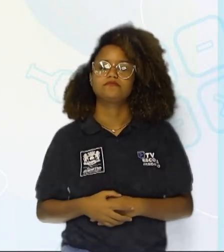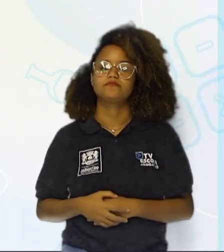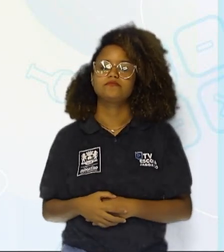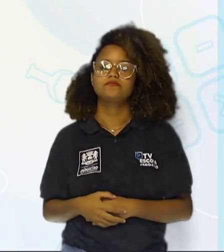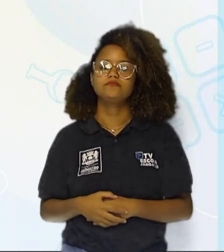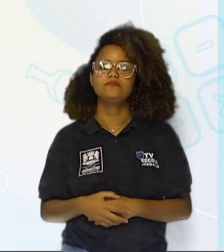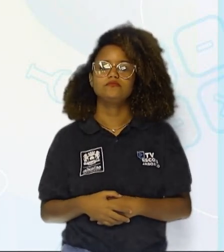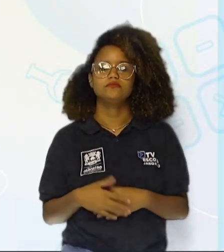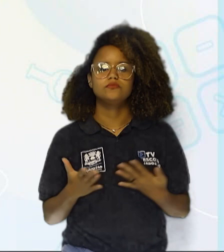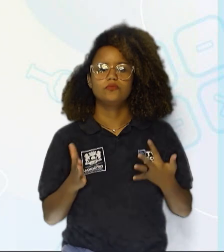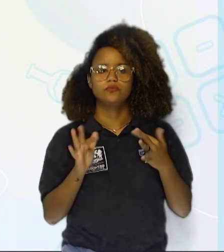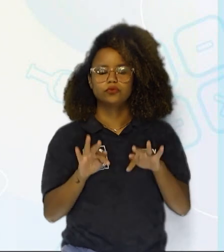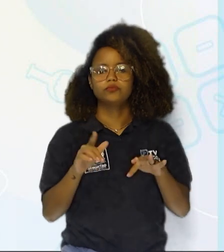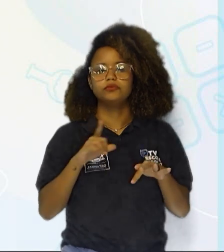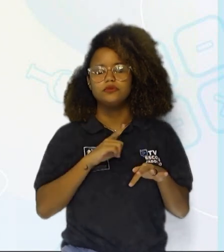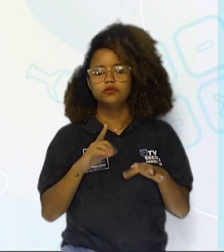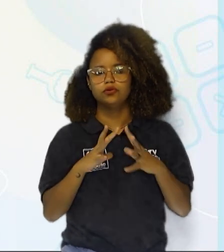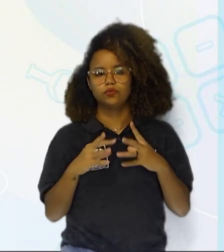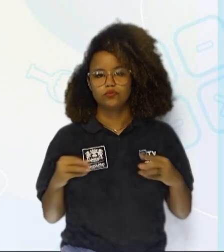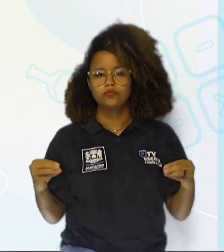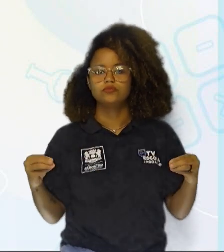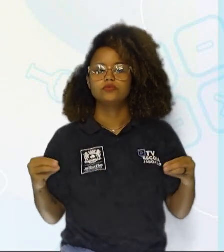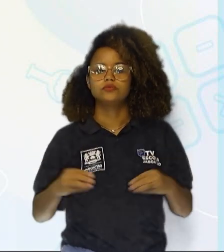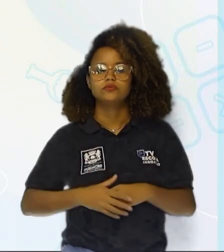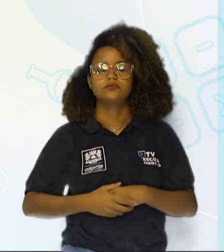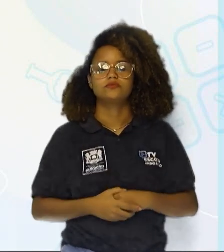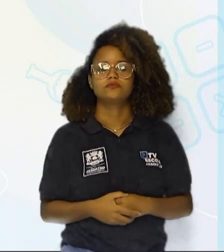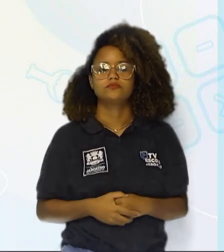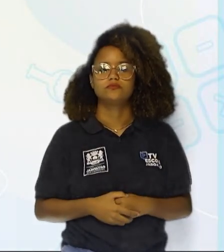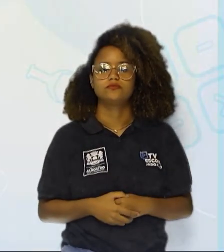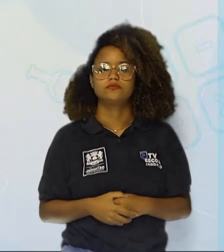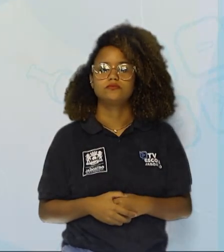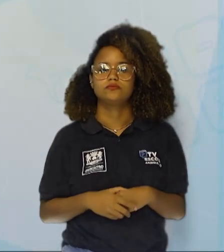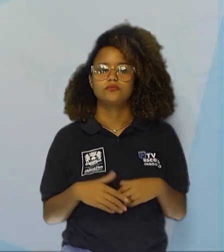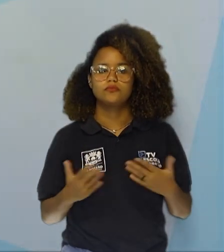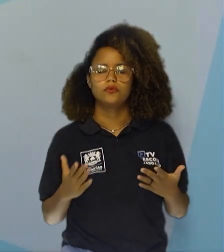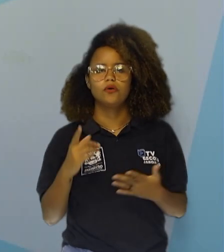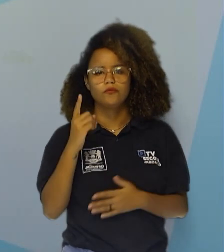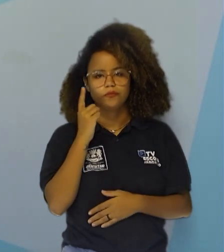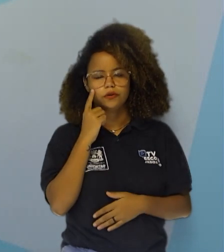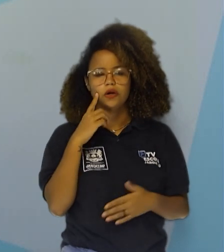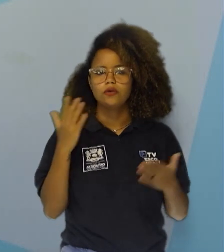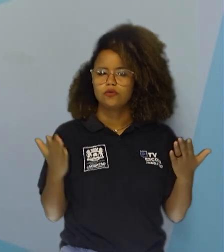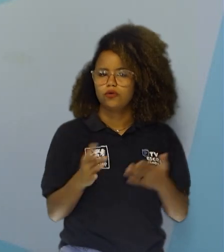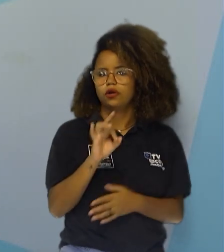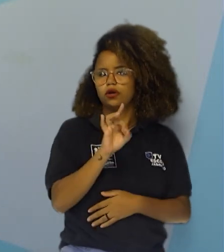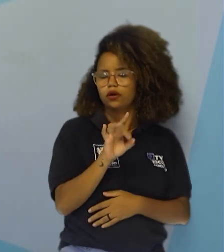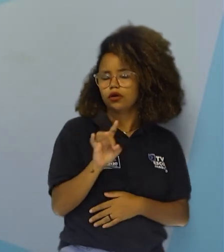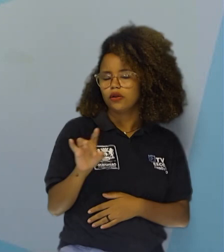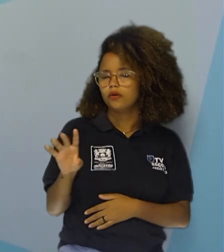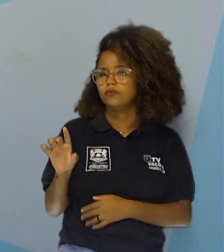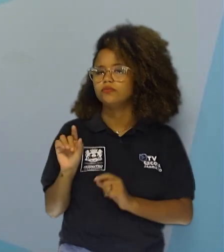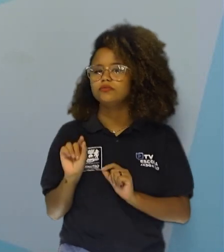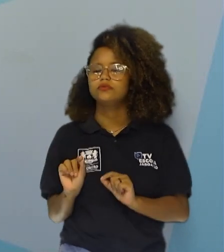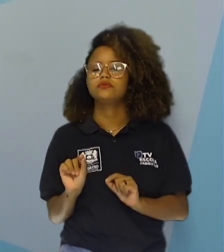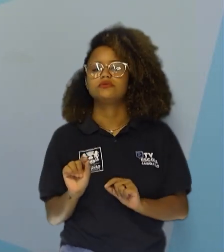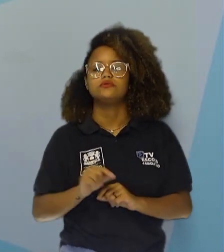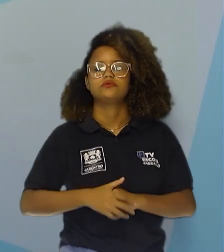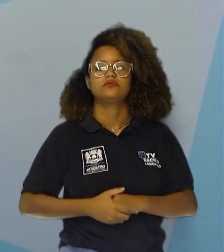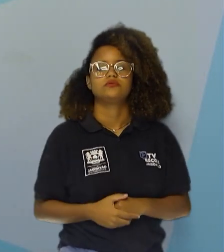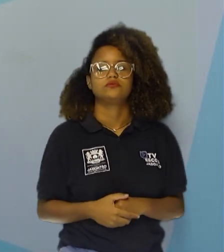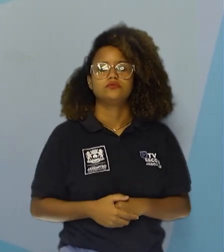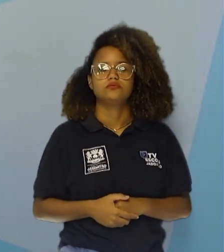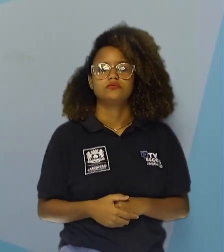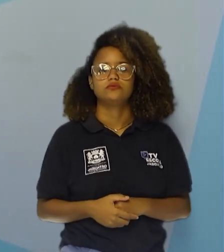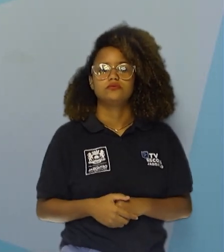último, temos os compositores. Vamos ver cada um agora, nesse